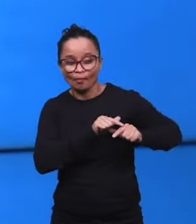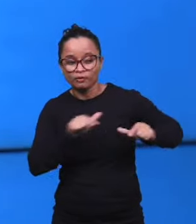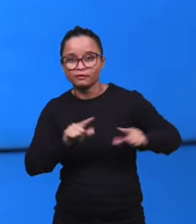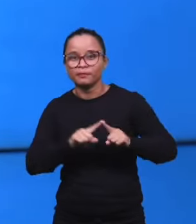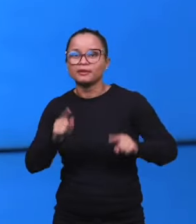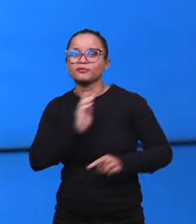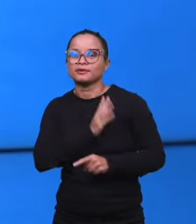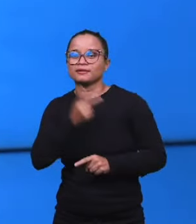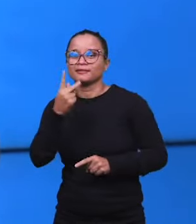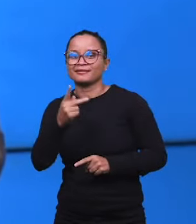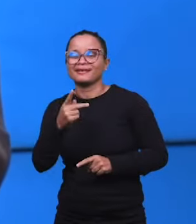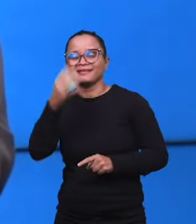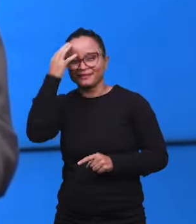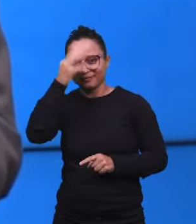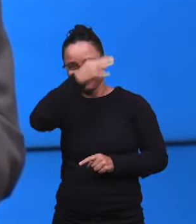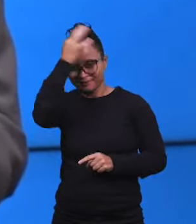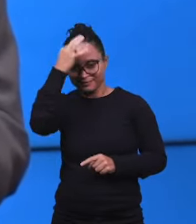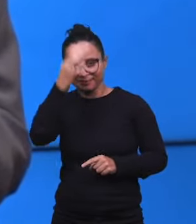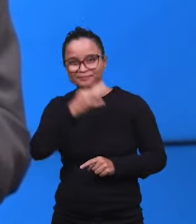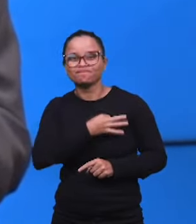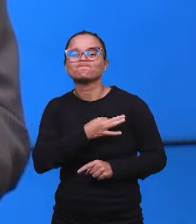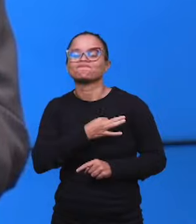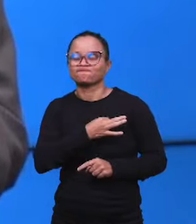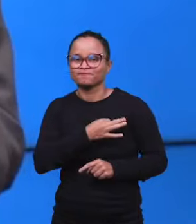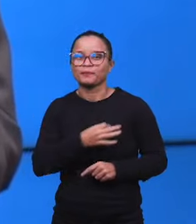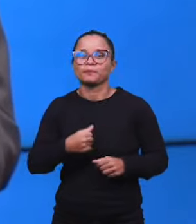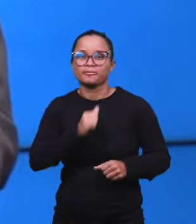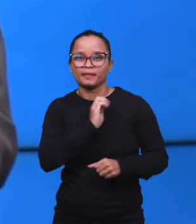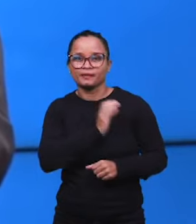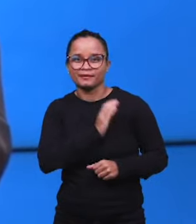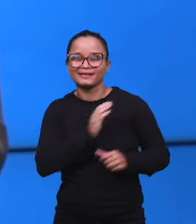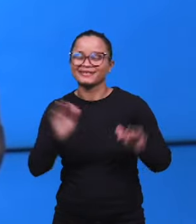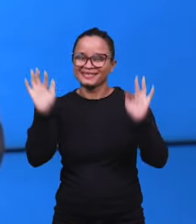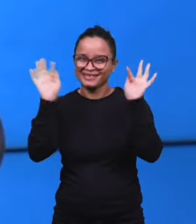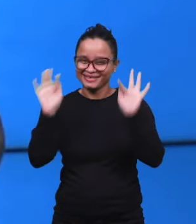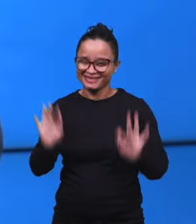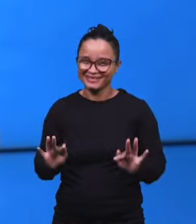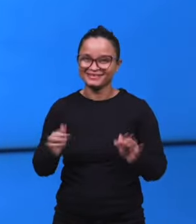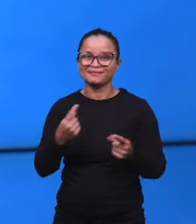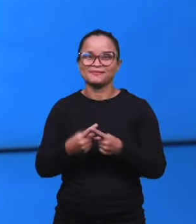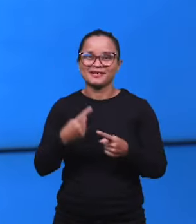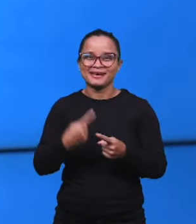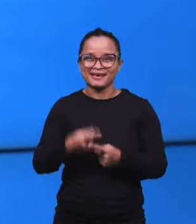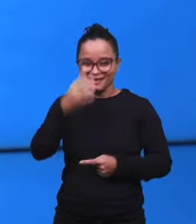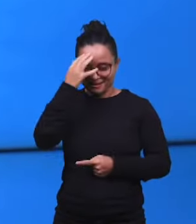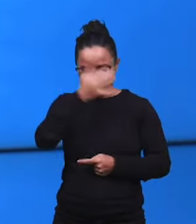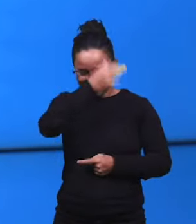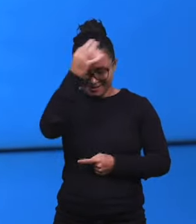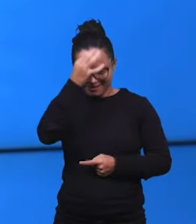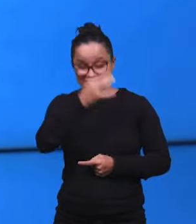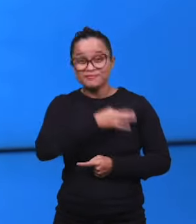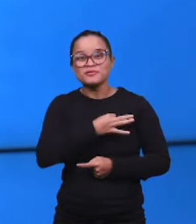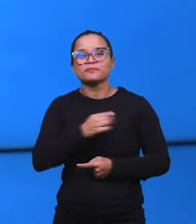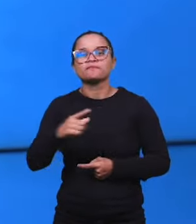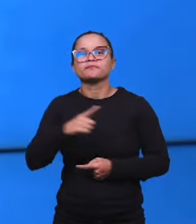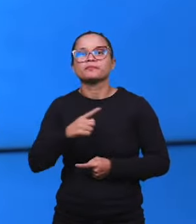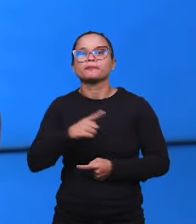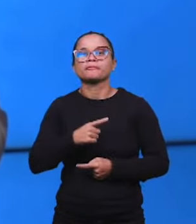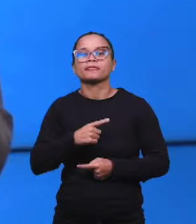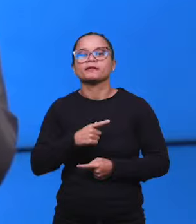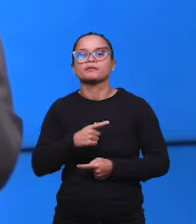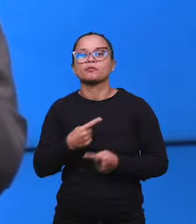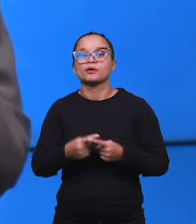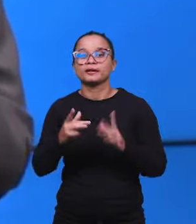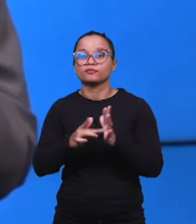vazio, mas o coração dela era cheio, né? Conversando ali com a mãe, o coração dela é feliz porque ela é cheia, e o coração dela